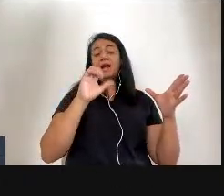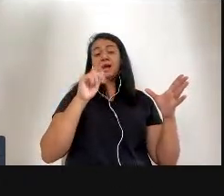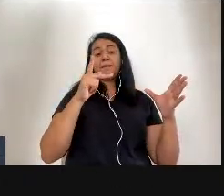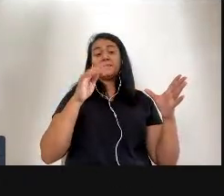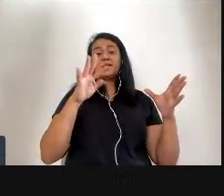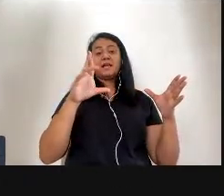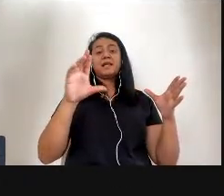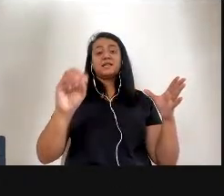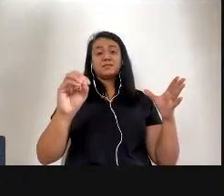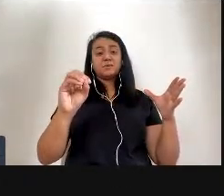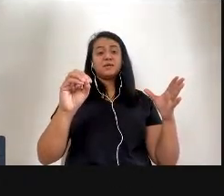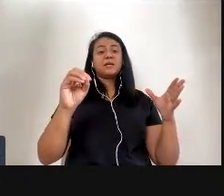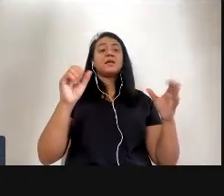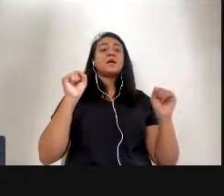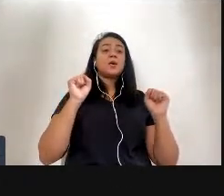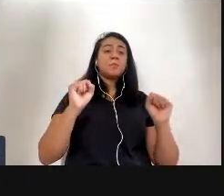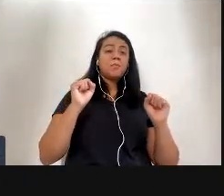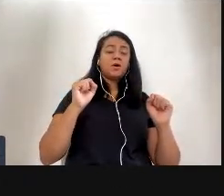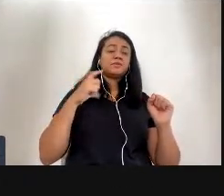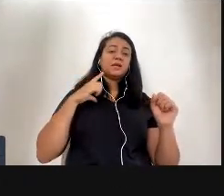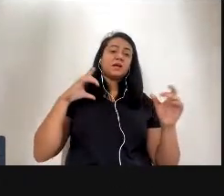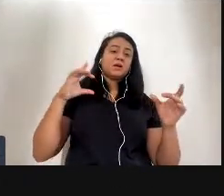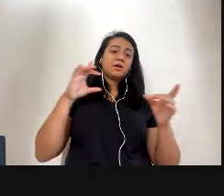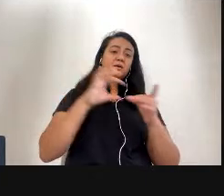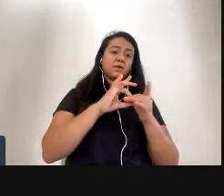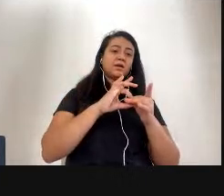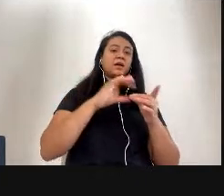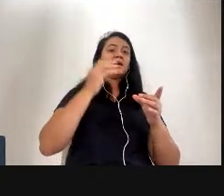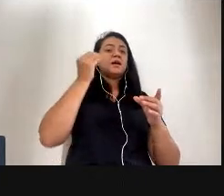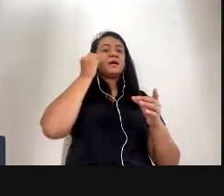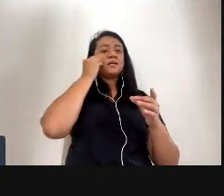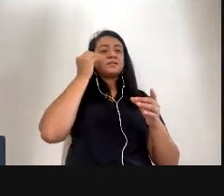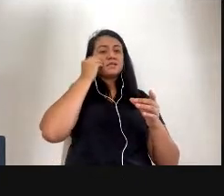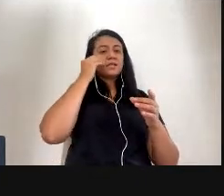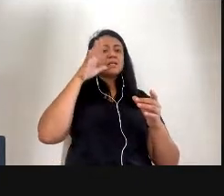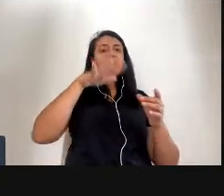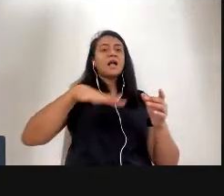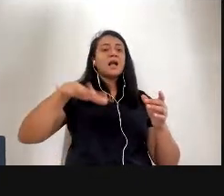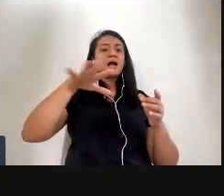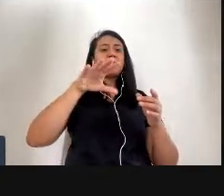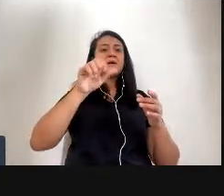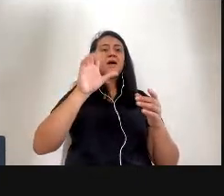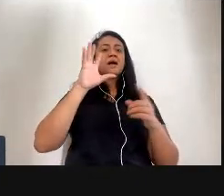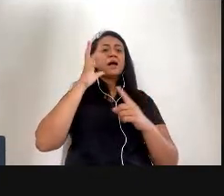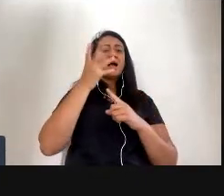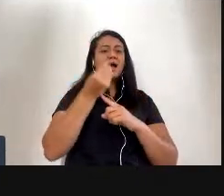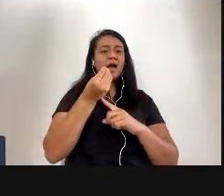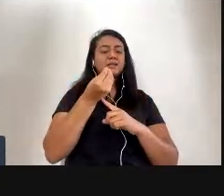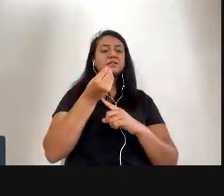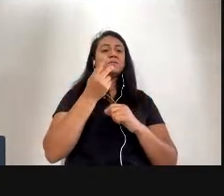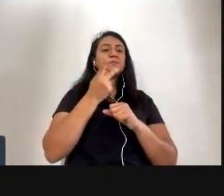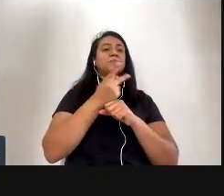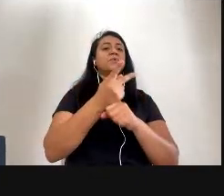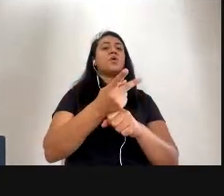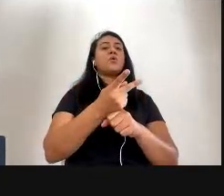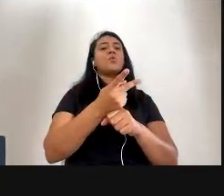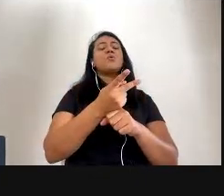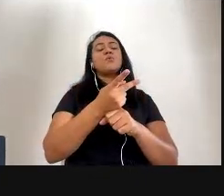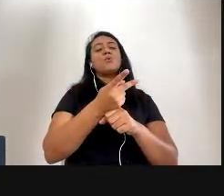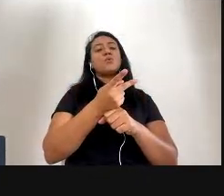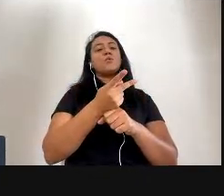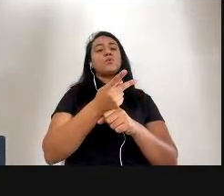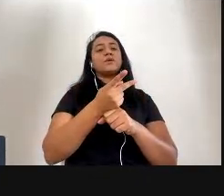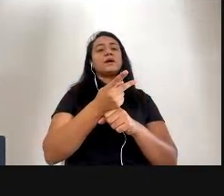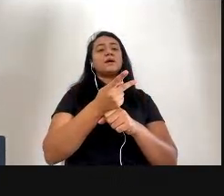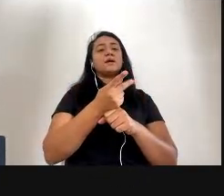e pode ser intencionalmente conectada com a experiência do campo da arte que busca emancipar os indivíduos e coletivamente criar